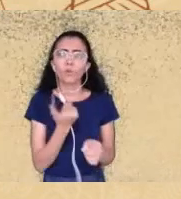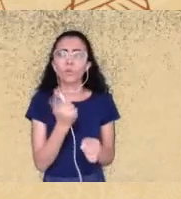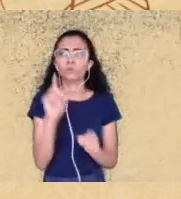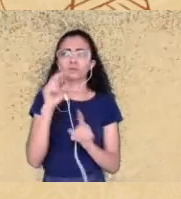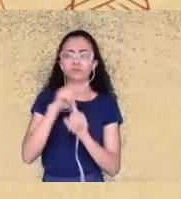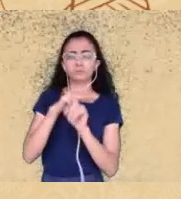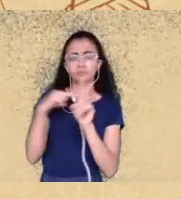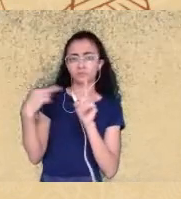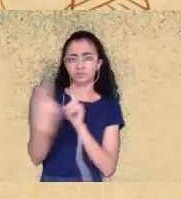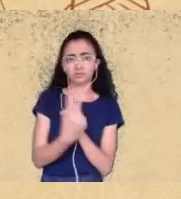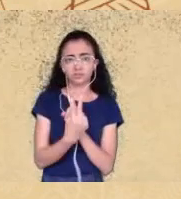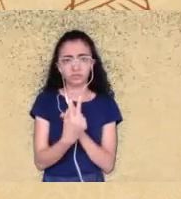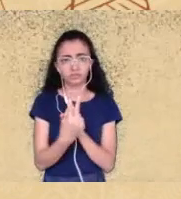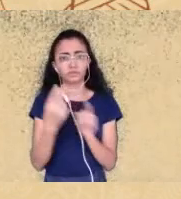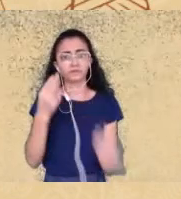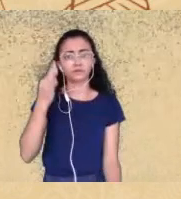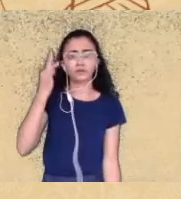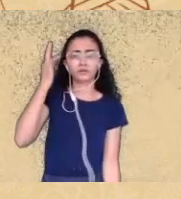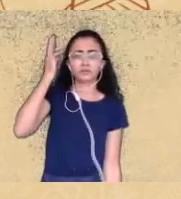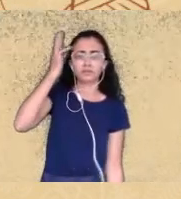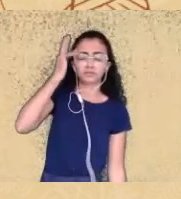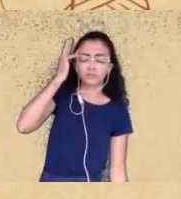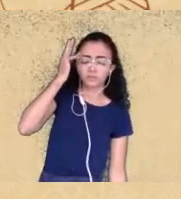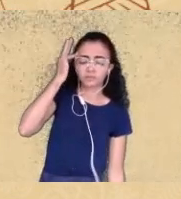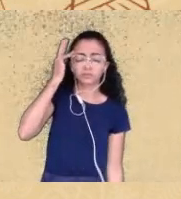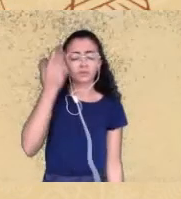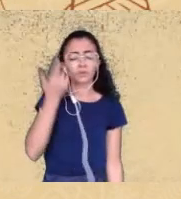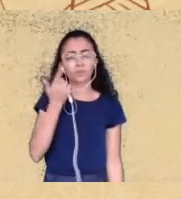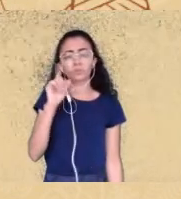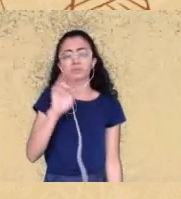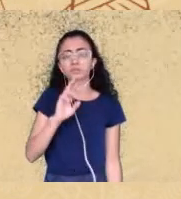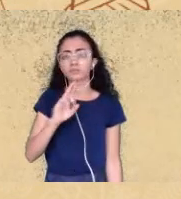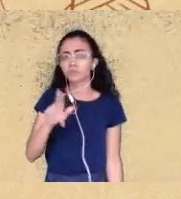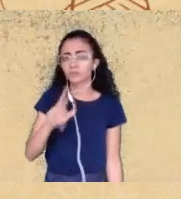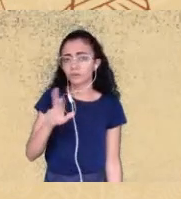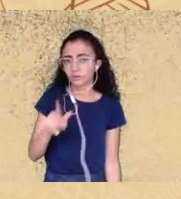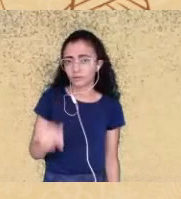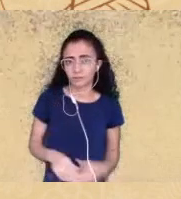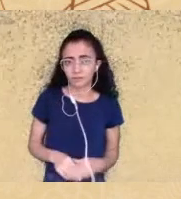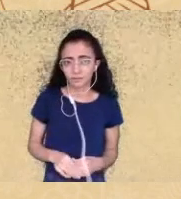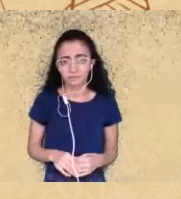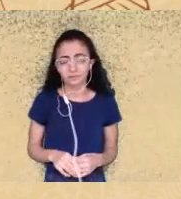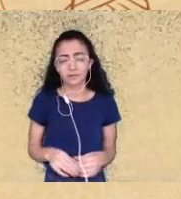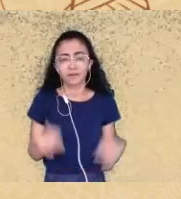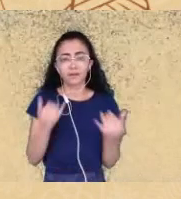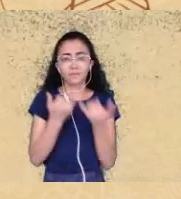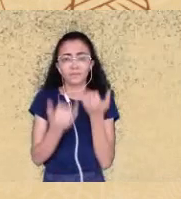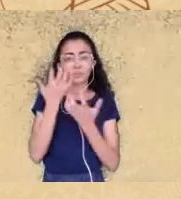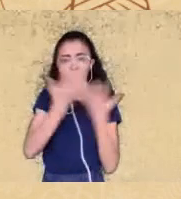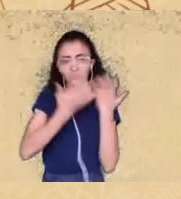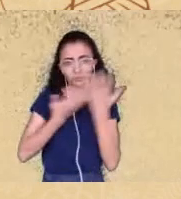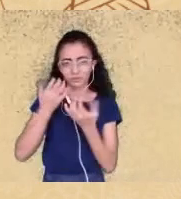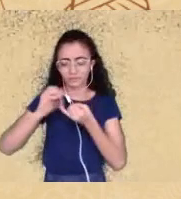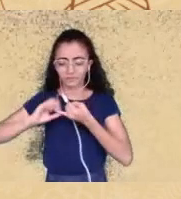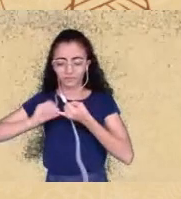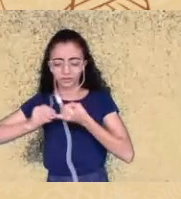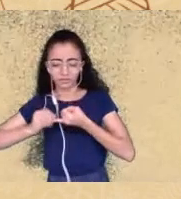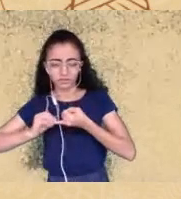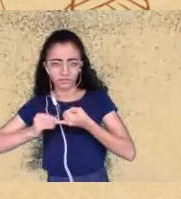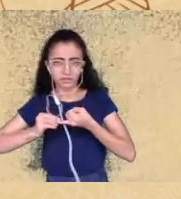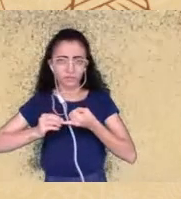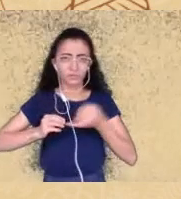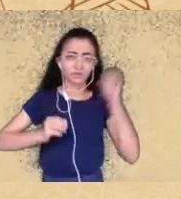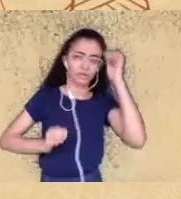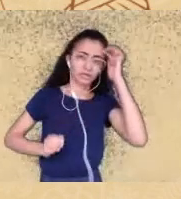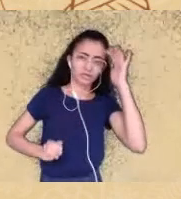como diz um músico que eu gosto muito feijão e sonho a gente precisa estar com a barriga cheia para descolonizar o